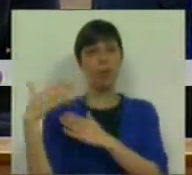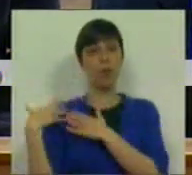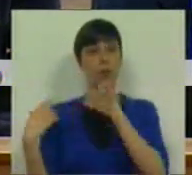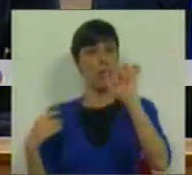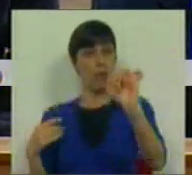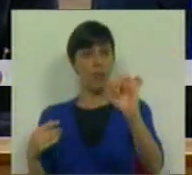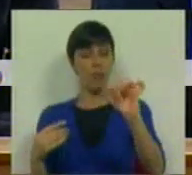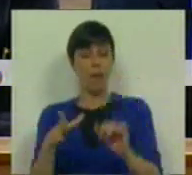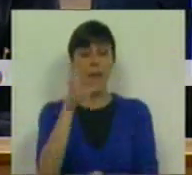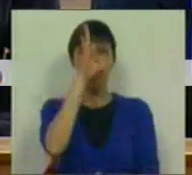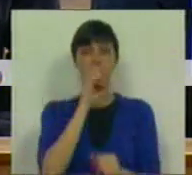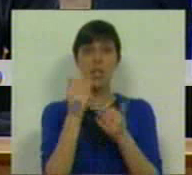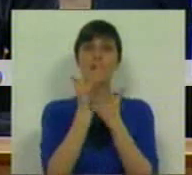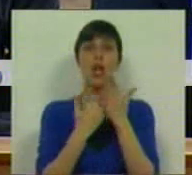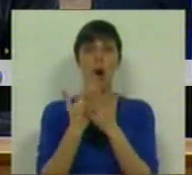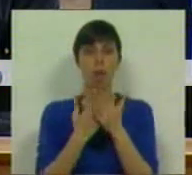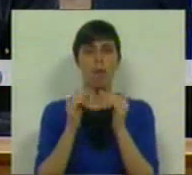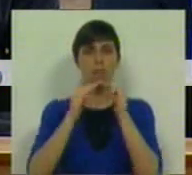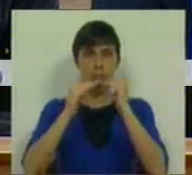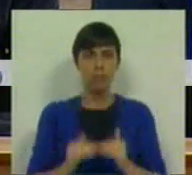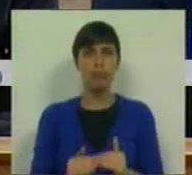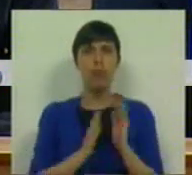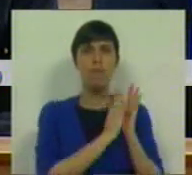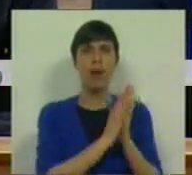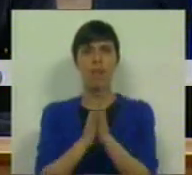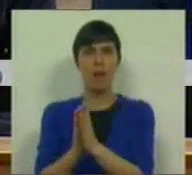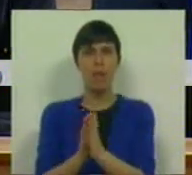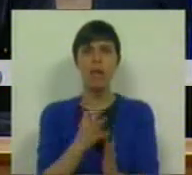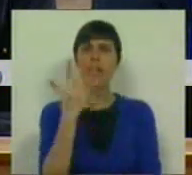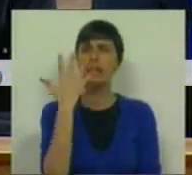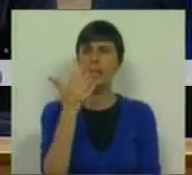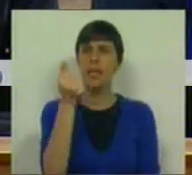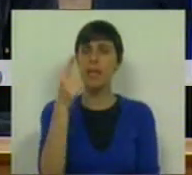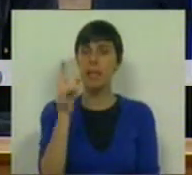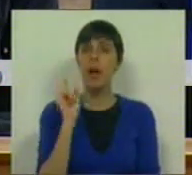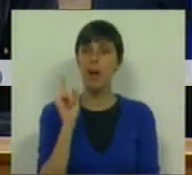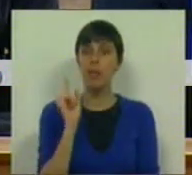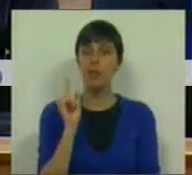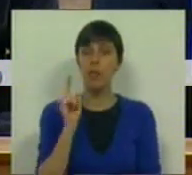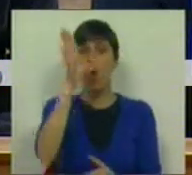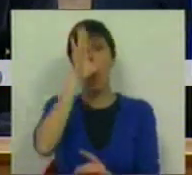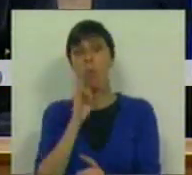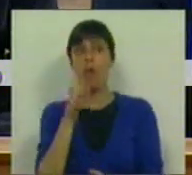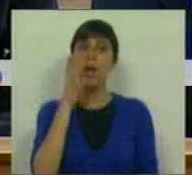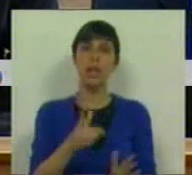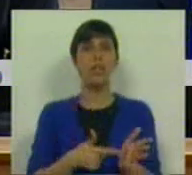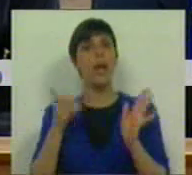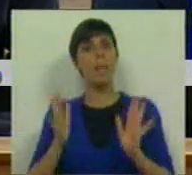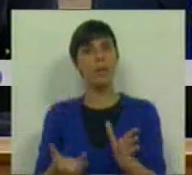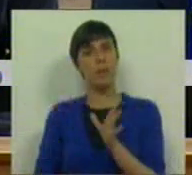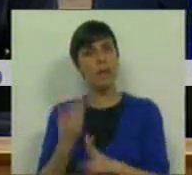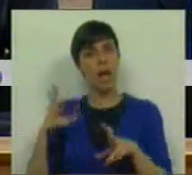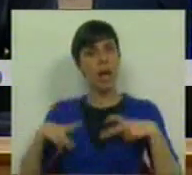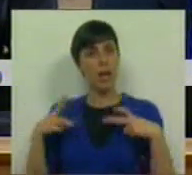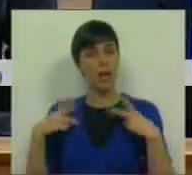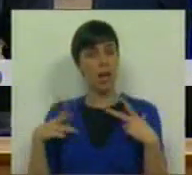responsabilidade no Ministério da Economia temos uma queda acumulada do produto de 5,5% para um Governo que diz que é necessário criar